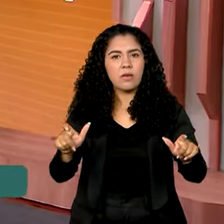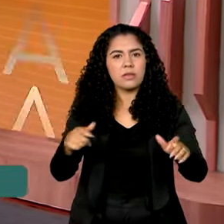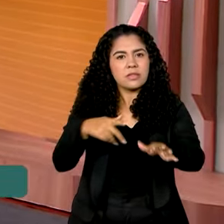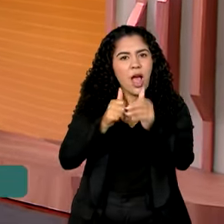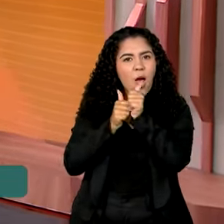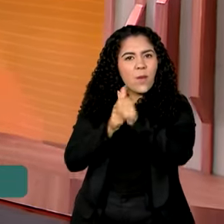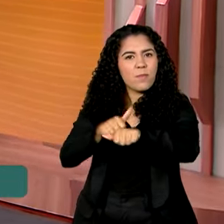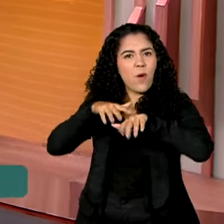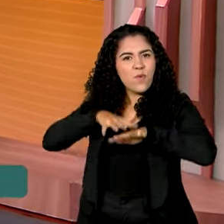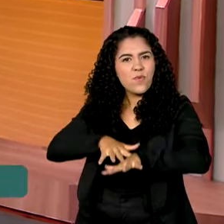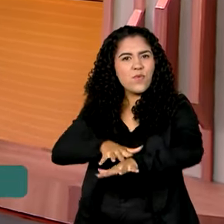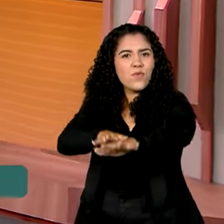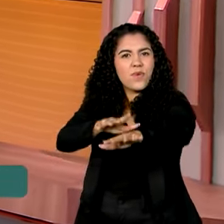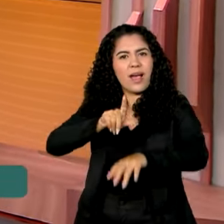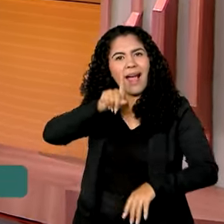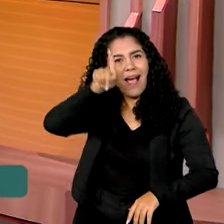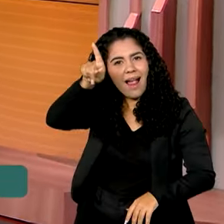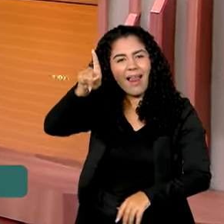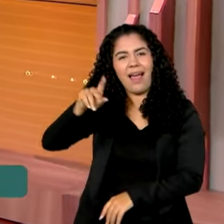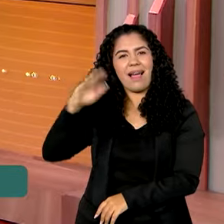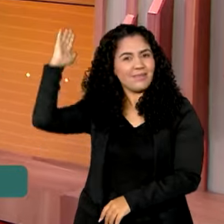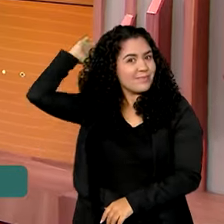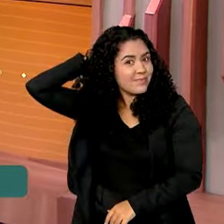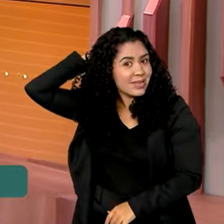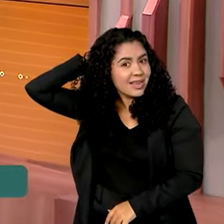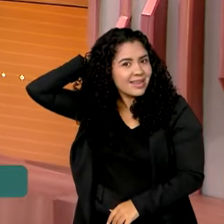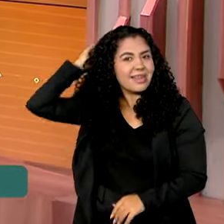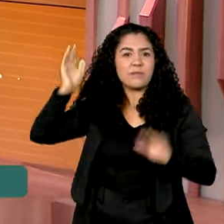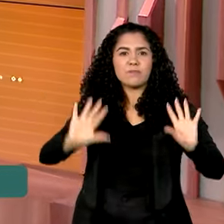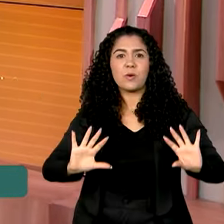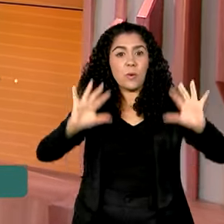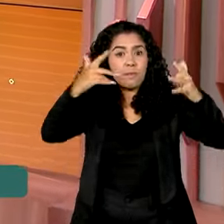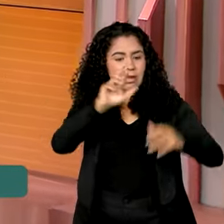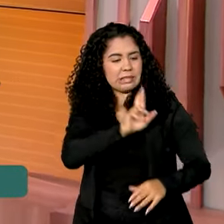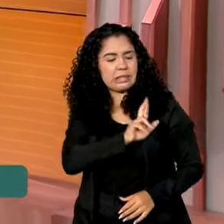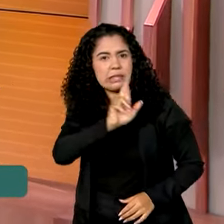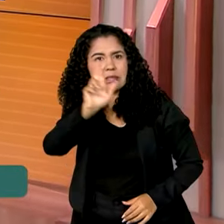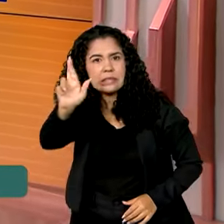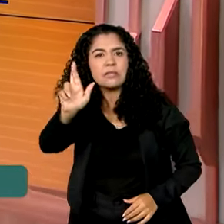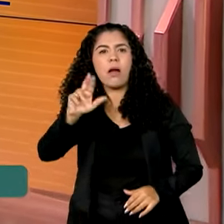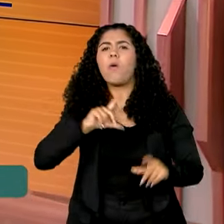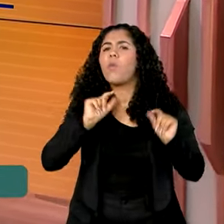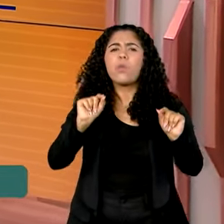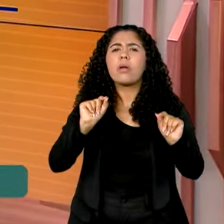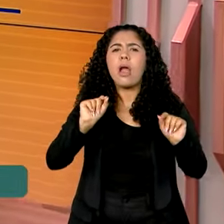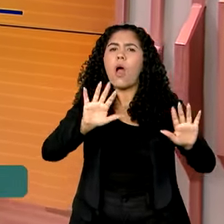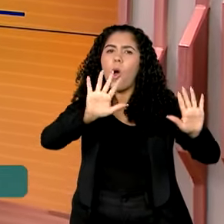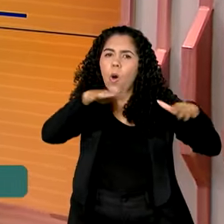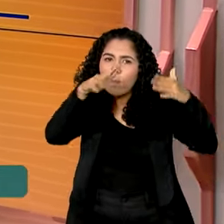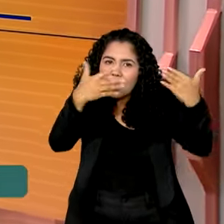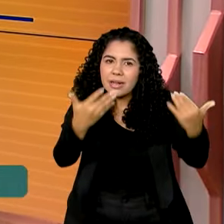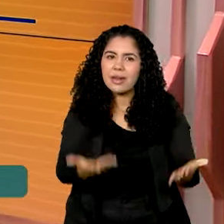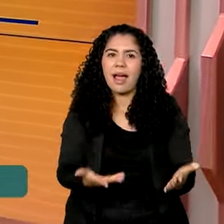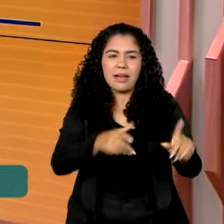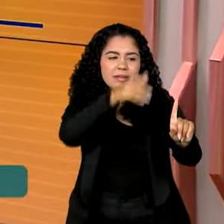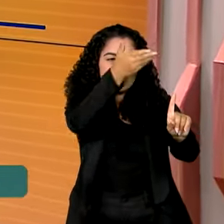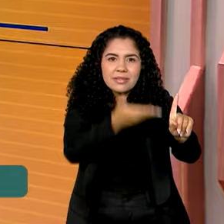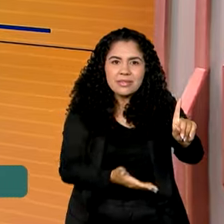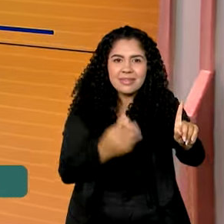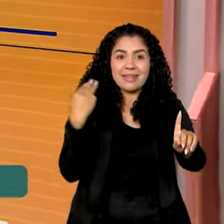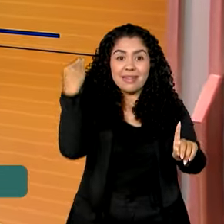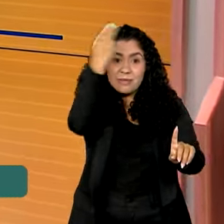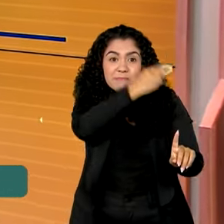Nazaré nesse fim de semana em Belém, no Pará. A celebração religiosa faz uma homenagem à santa padroeira dos